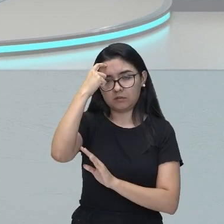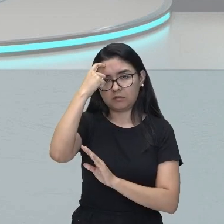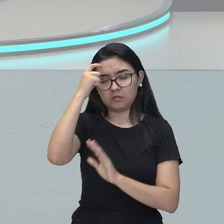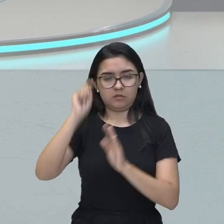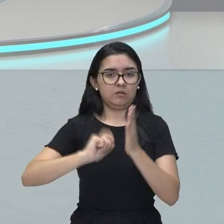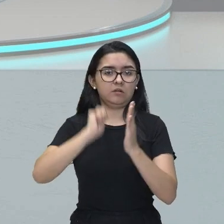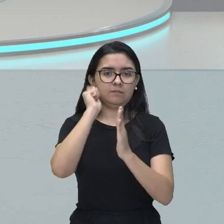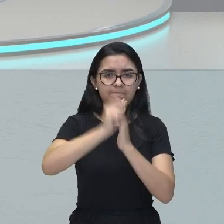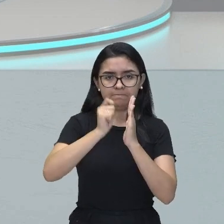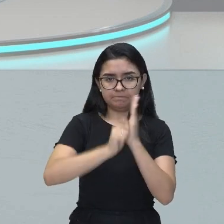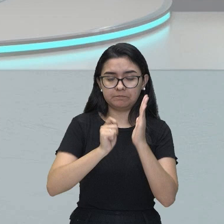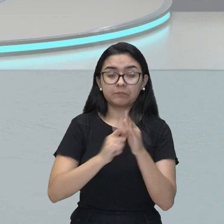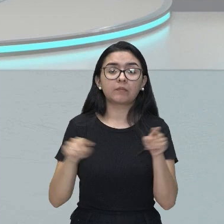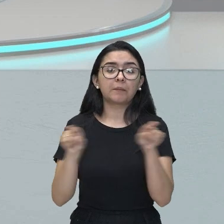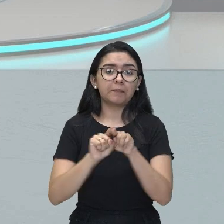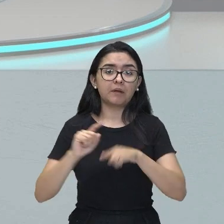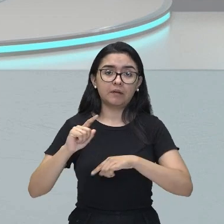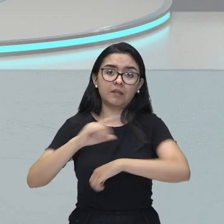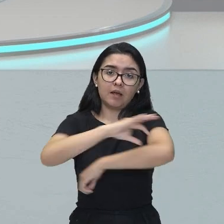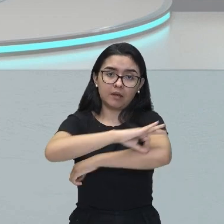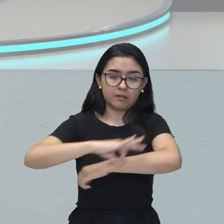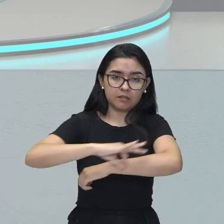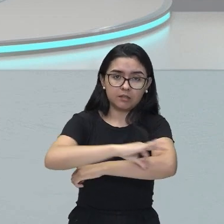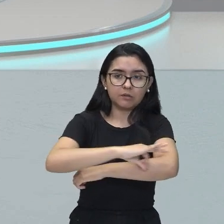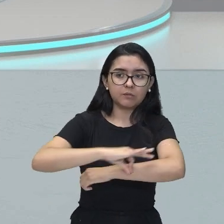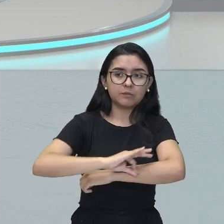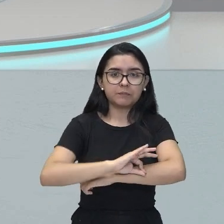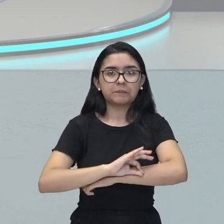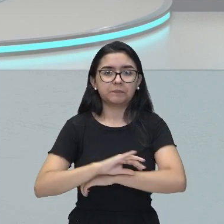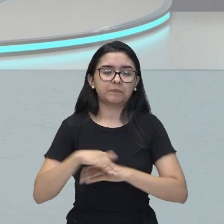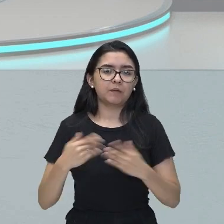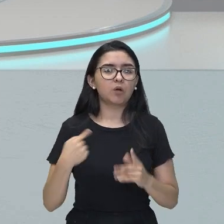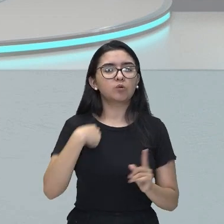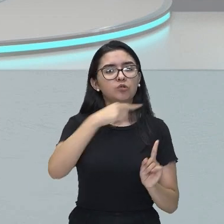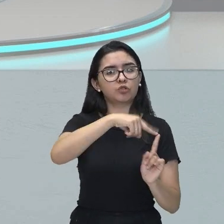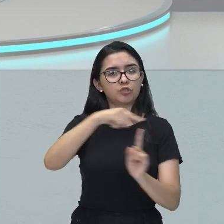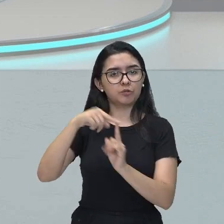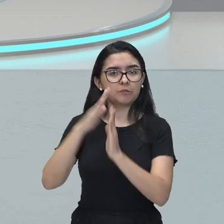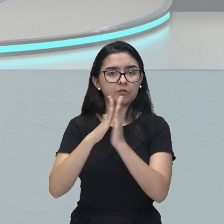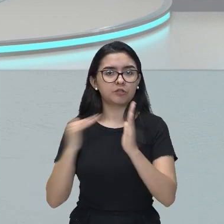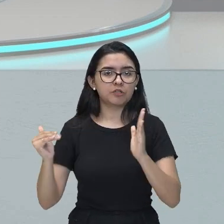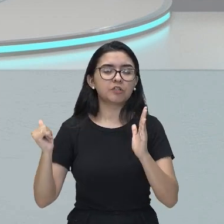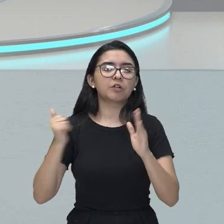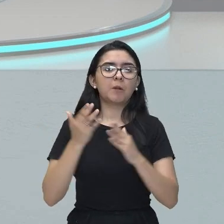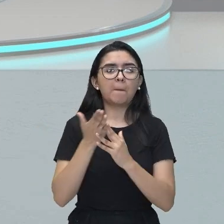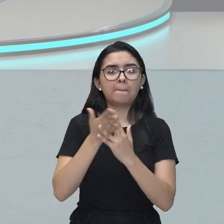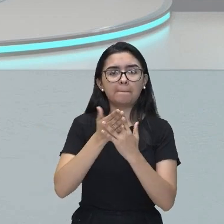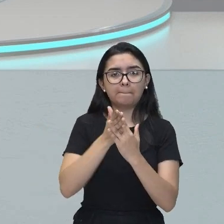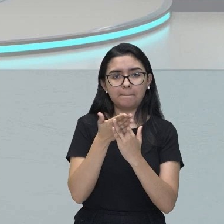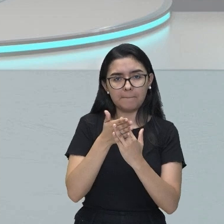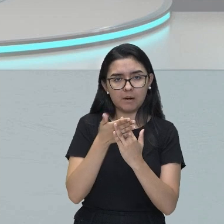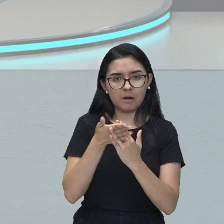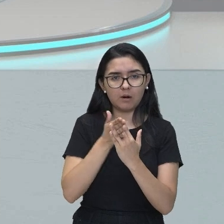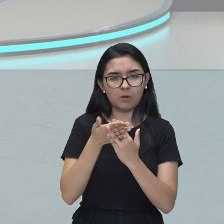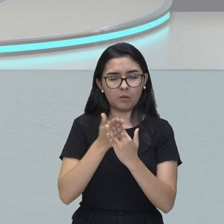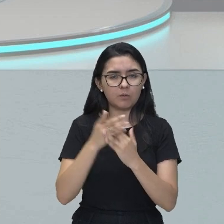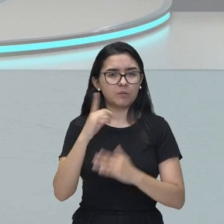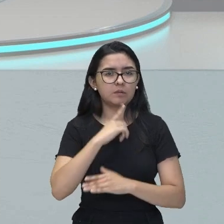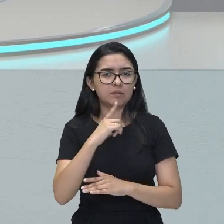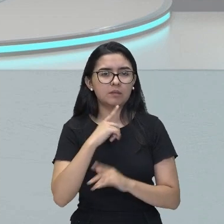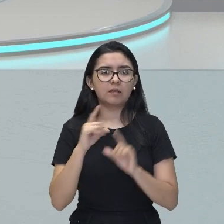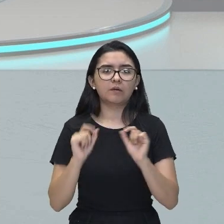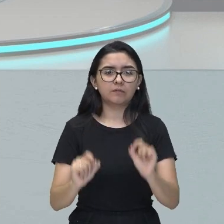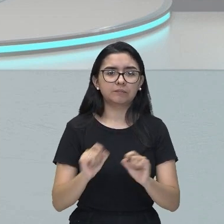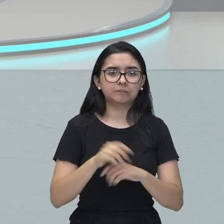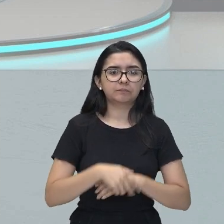na arquitetura, que nós vemos com o estilo barroco, ele tem muitas torres